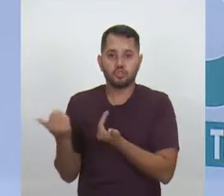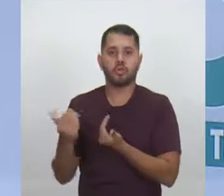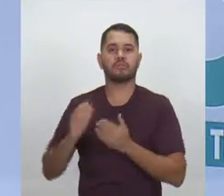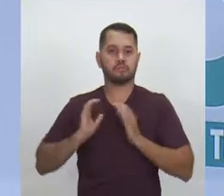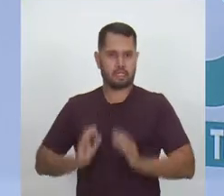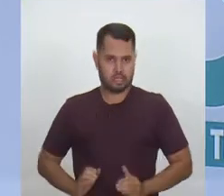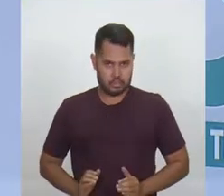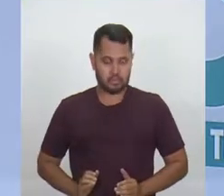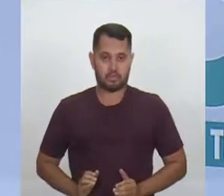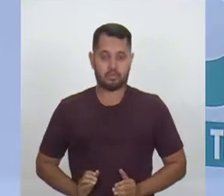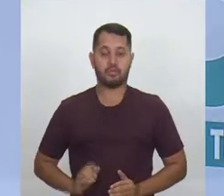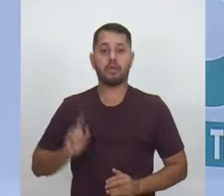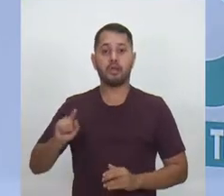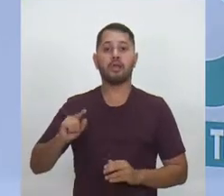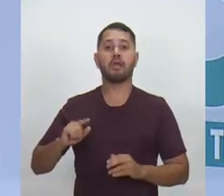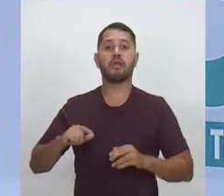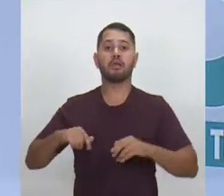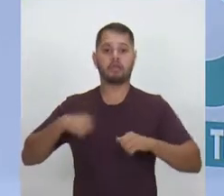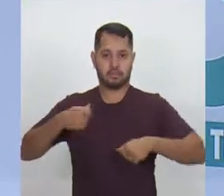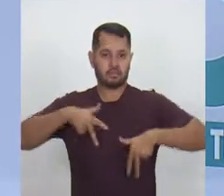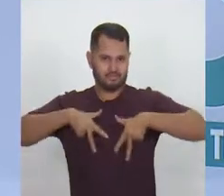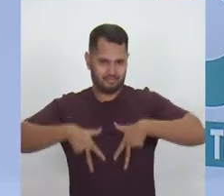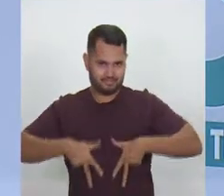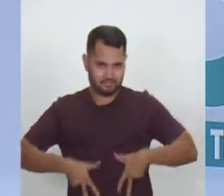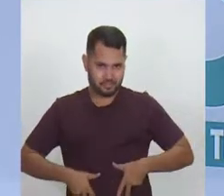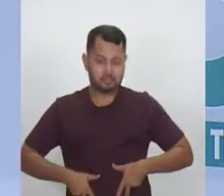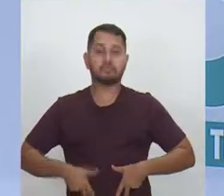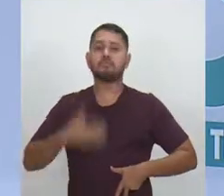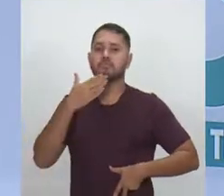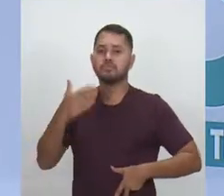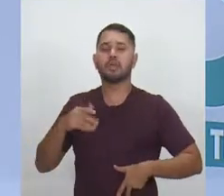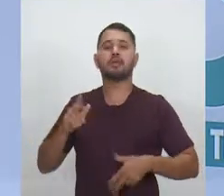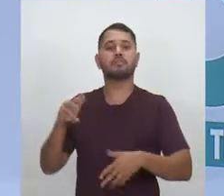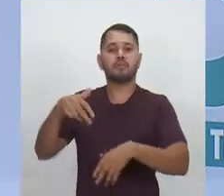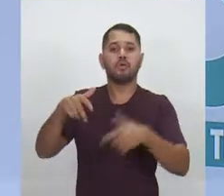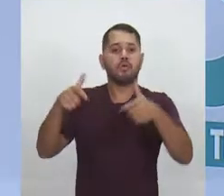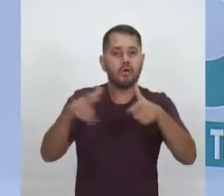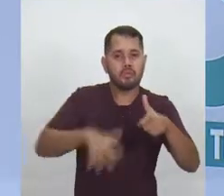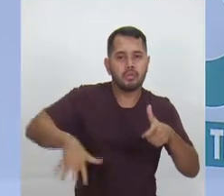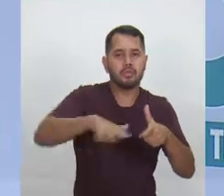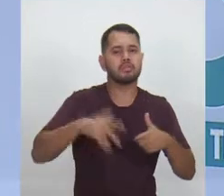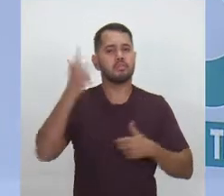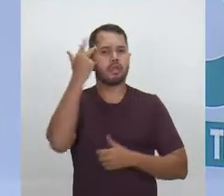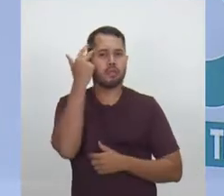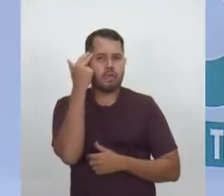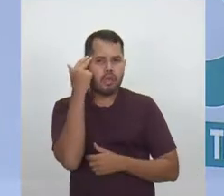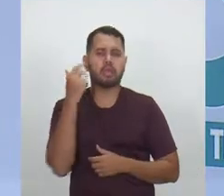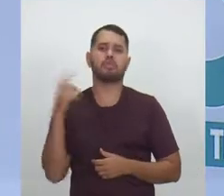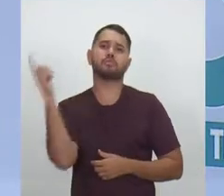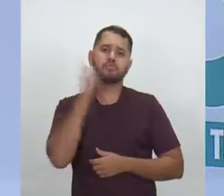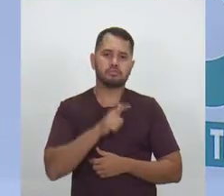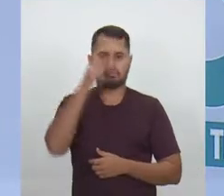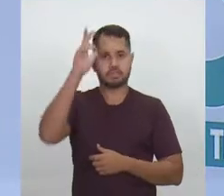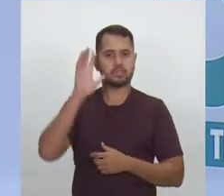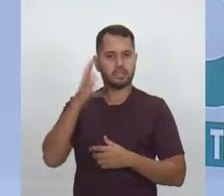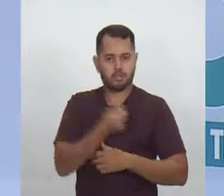que garantia esses jovens estarem em um ambiente tranquilo, resgatando vida, salvando vida e melhorando a segurança pública.